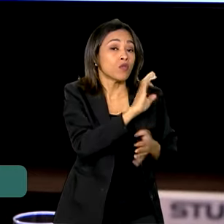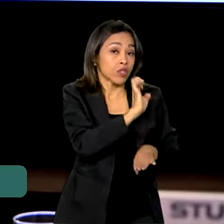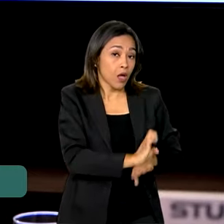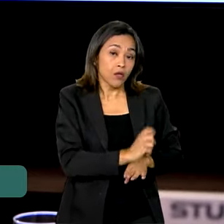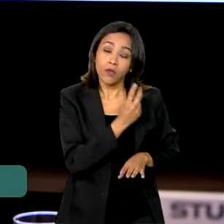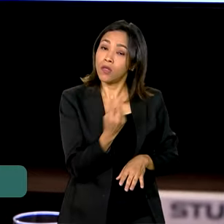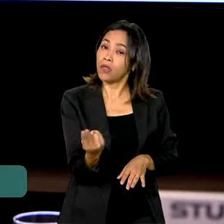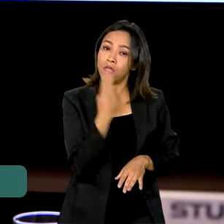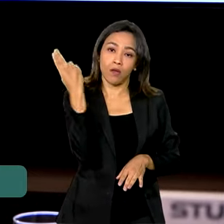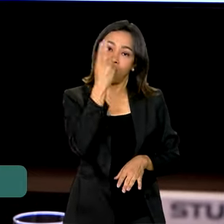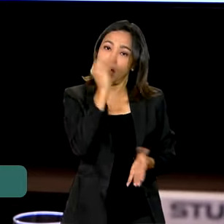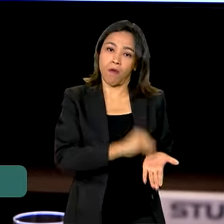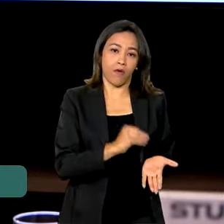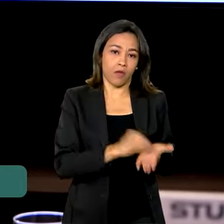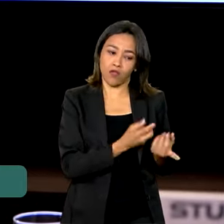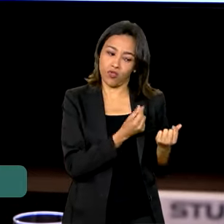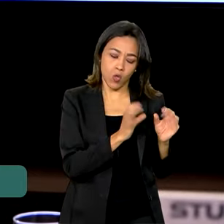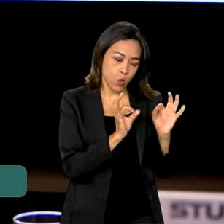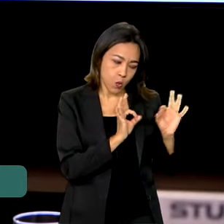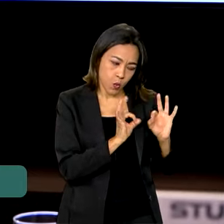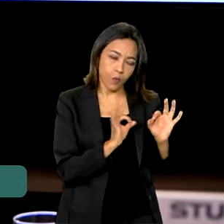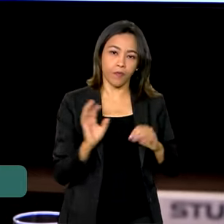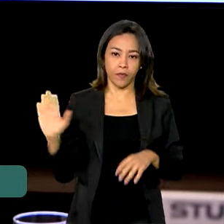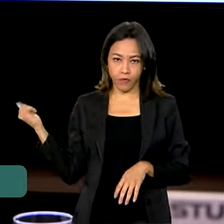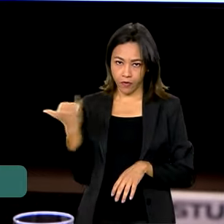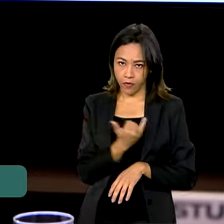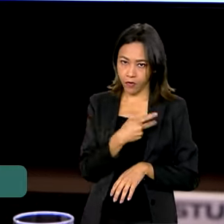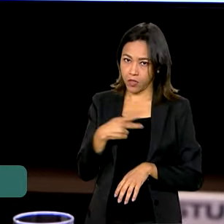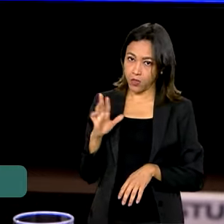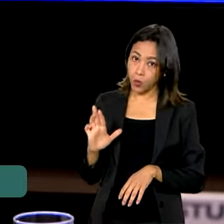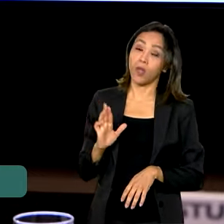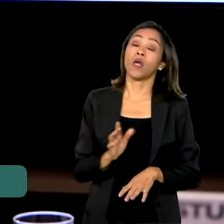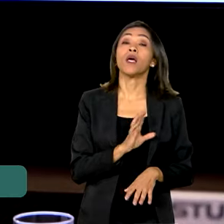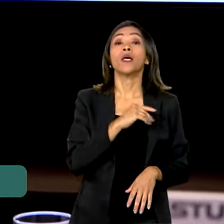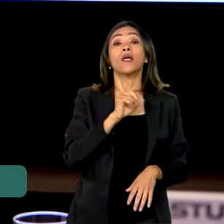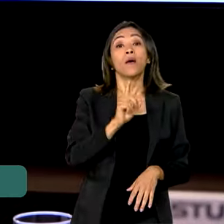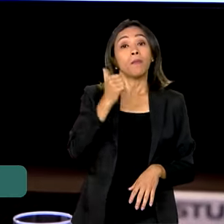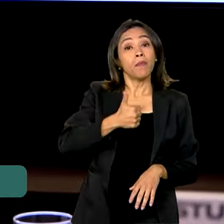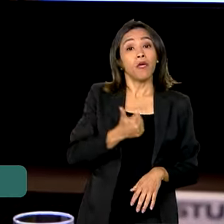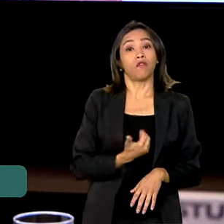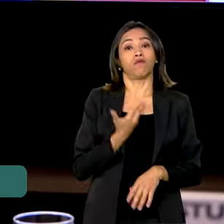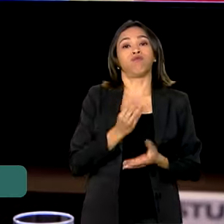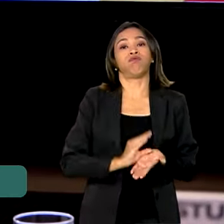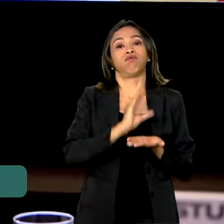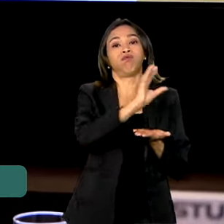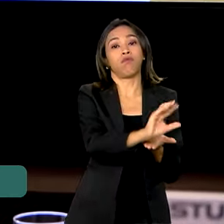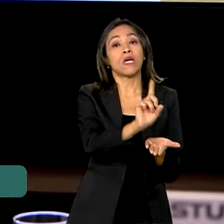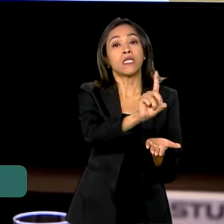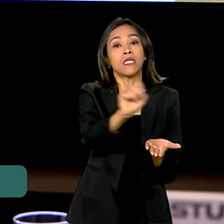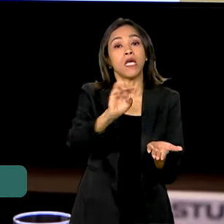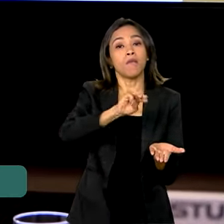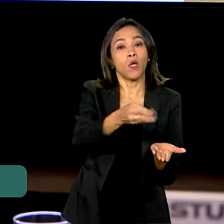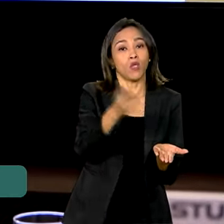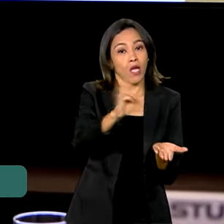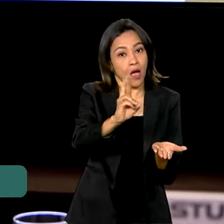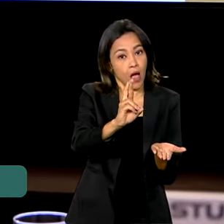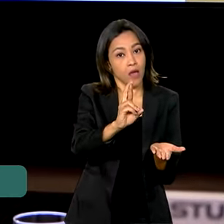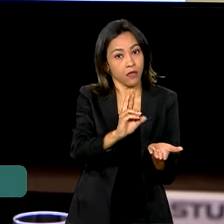recursos e não estão faltando. Na primeira vez que nós fomos, nós levamos 100 milhões de reais para o bioma, uma partezinha para